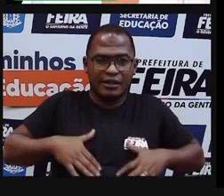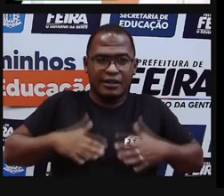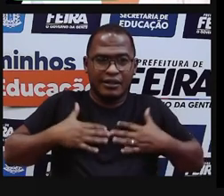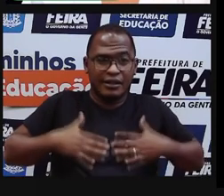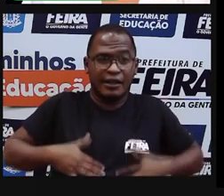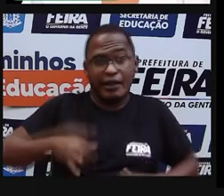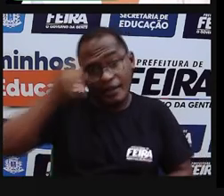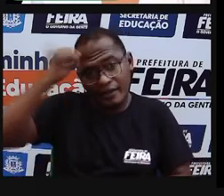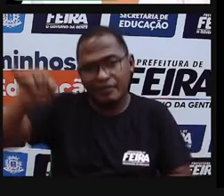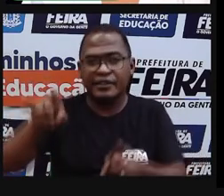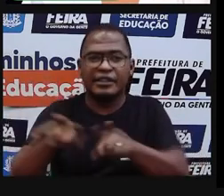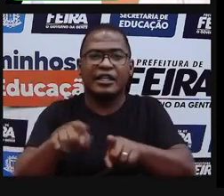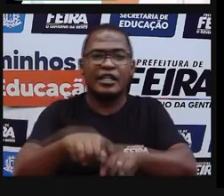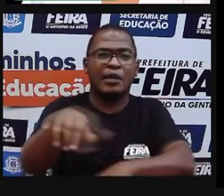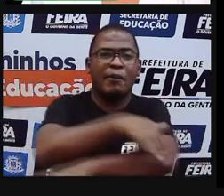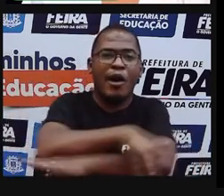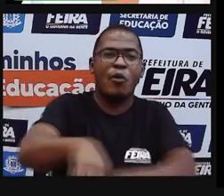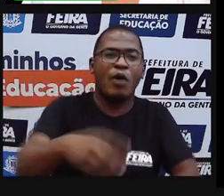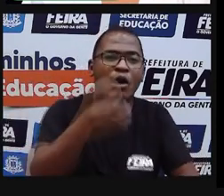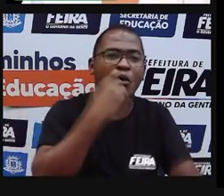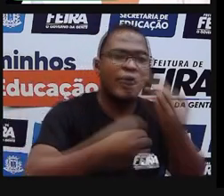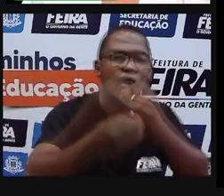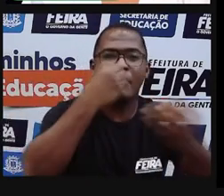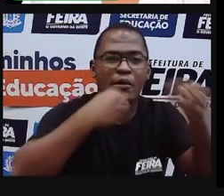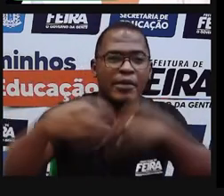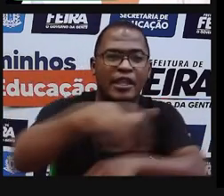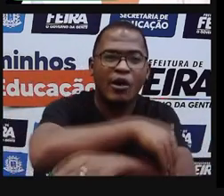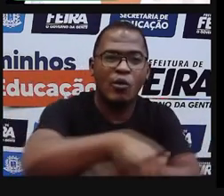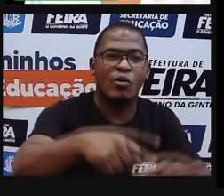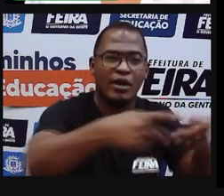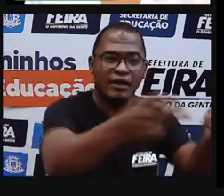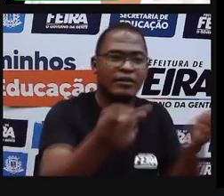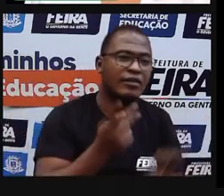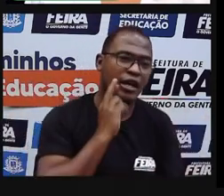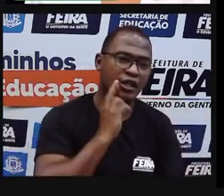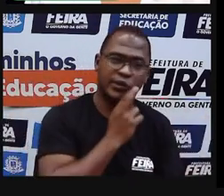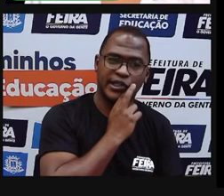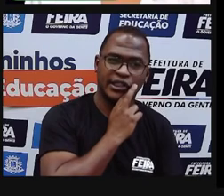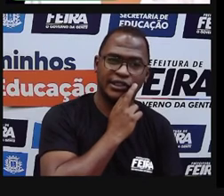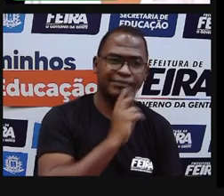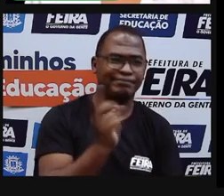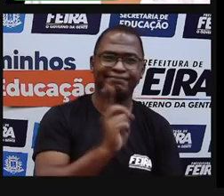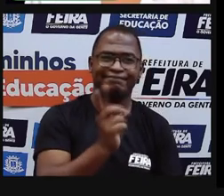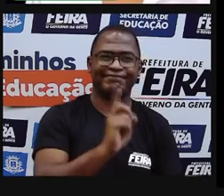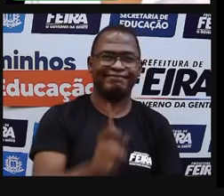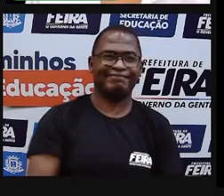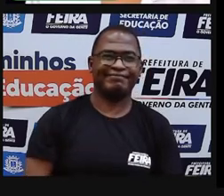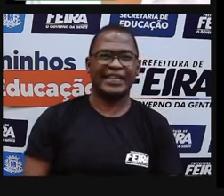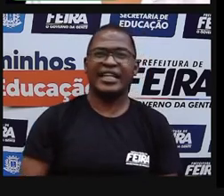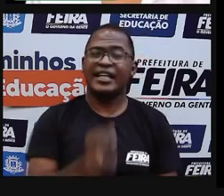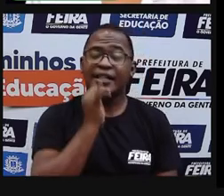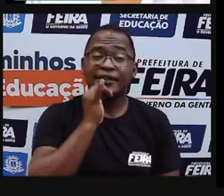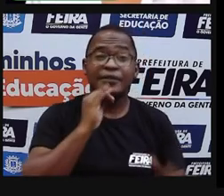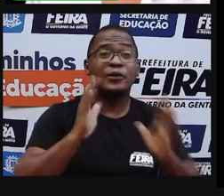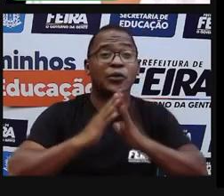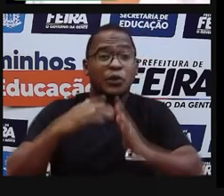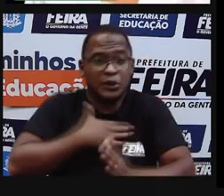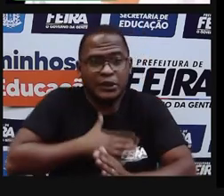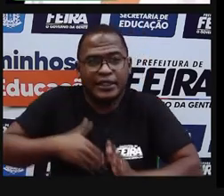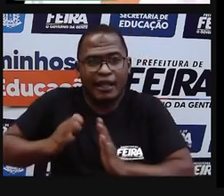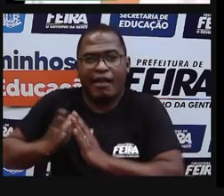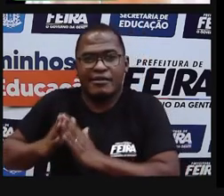em restaurante. Porque, naturalmente, a gente vê e sente vontade. Quando a gente prepara, né? A gente, geralmente, prepara uma comida mais natural.